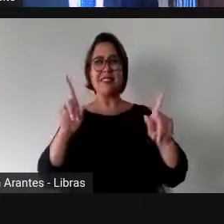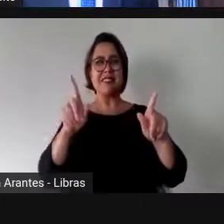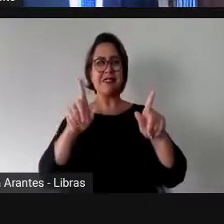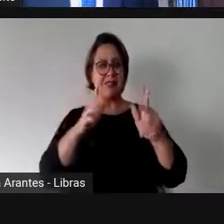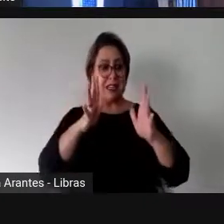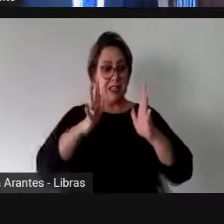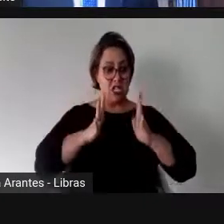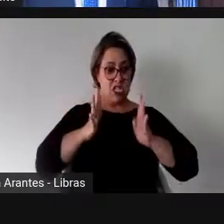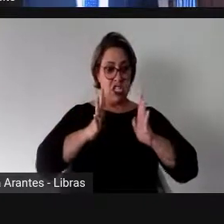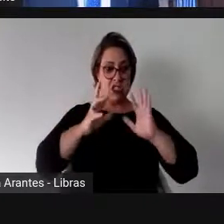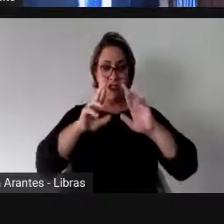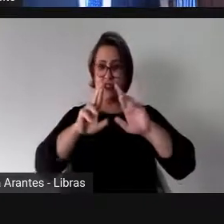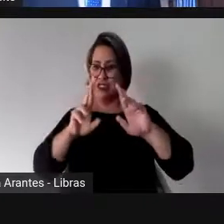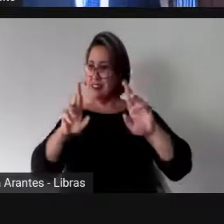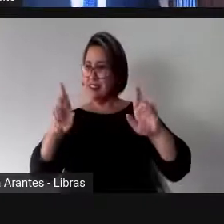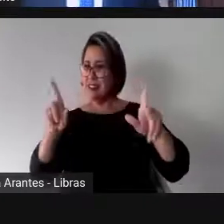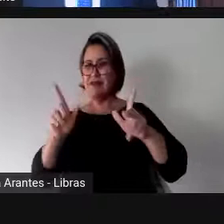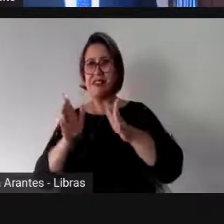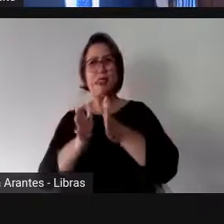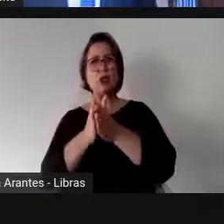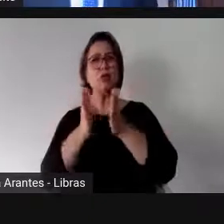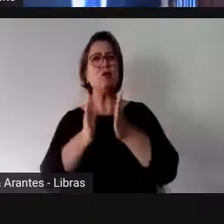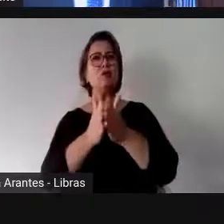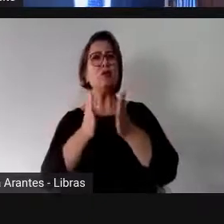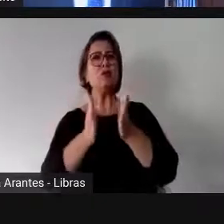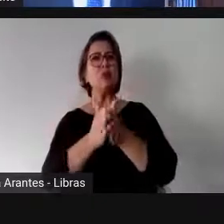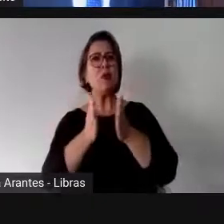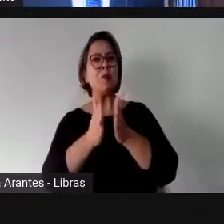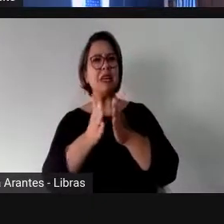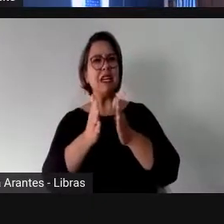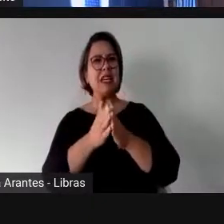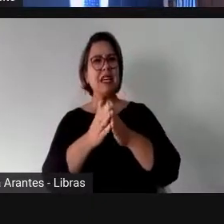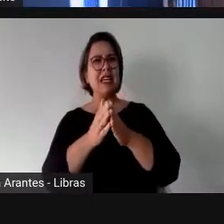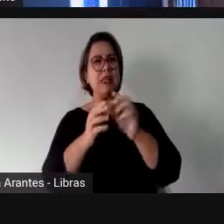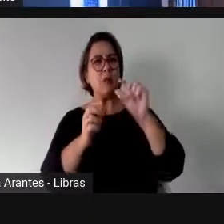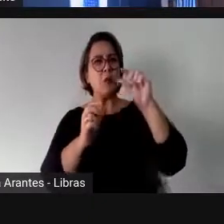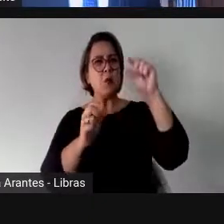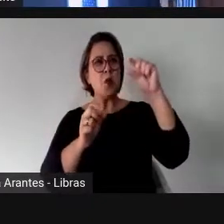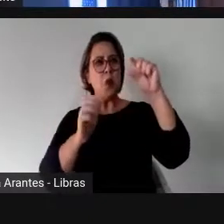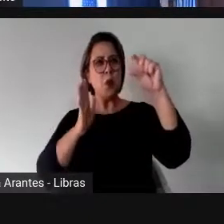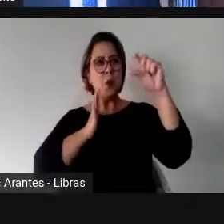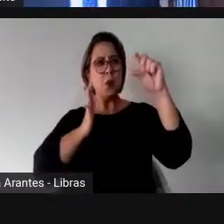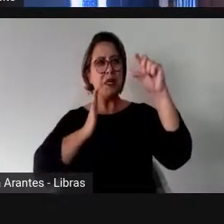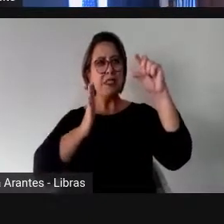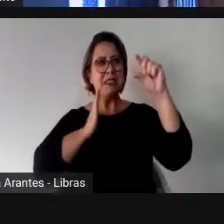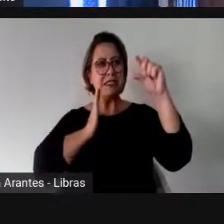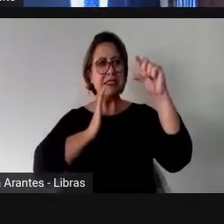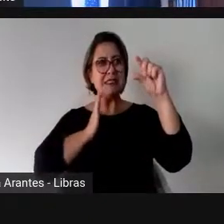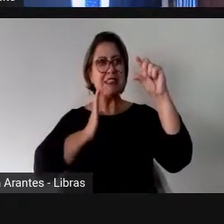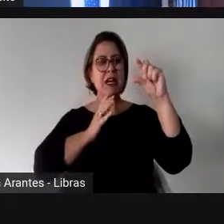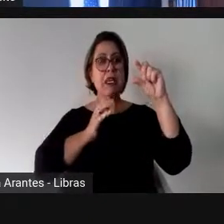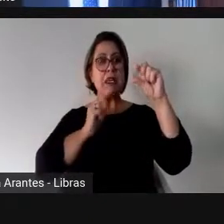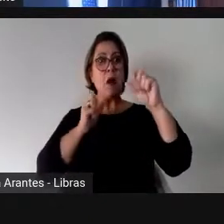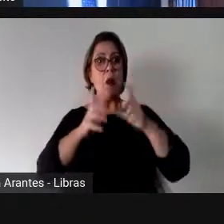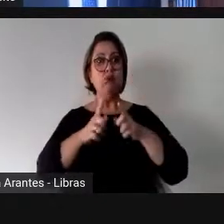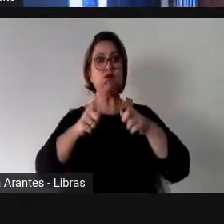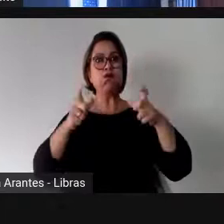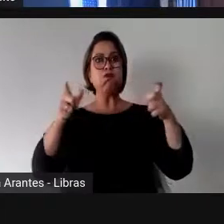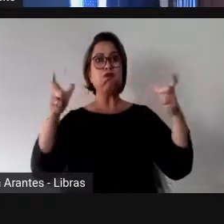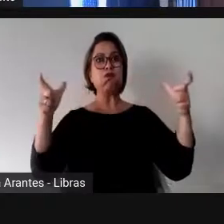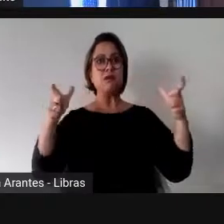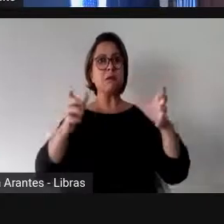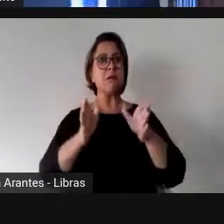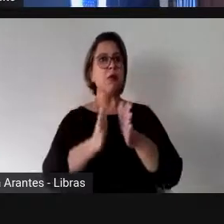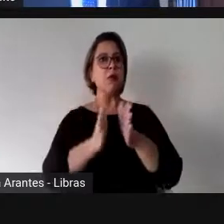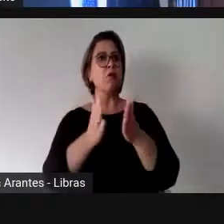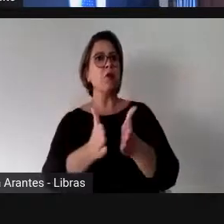pessoas muito ricas e pessoas extremamente fortes. As desigualdades que nós verificamos